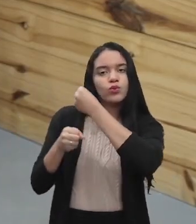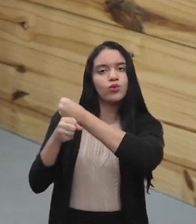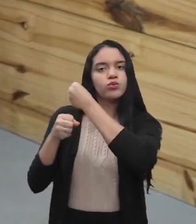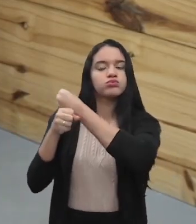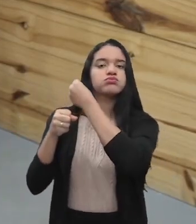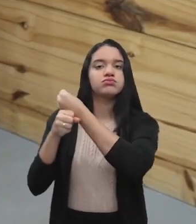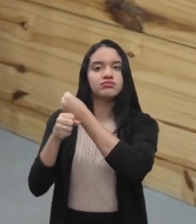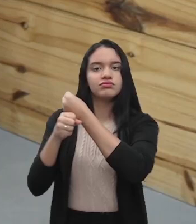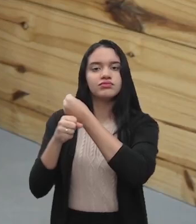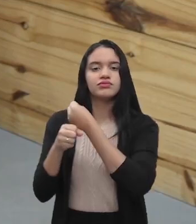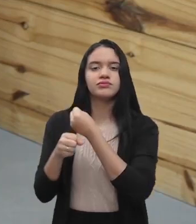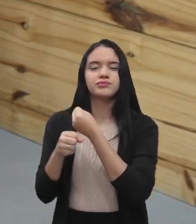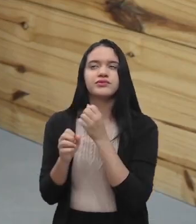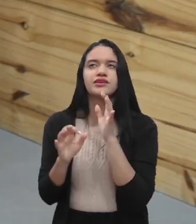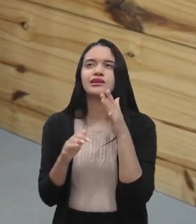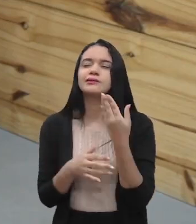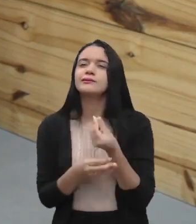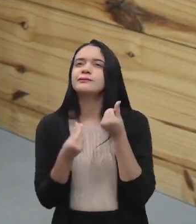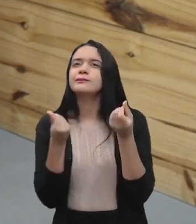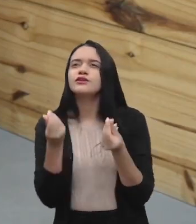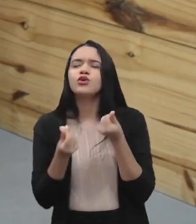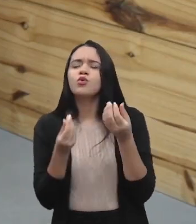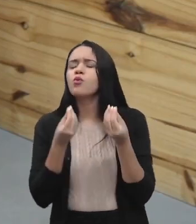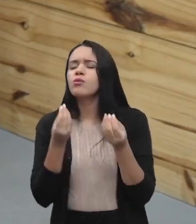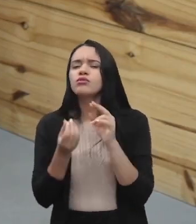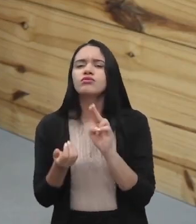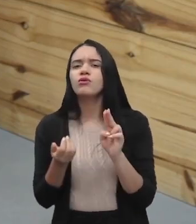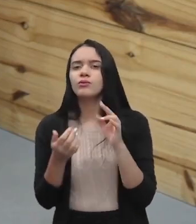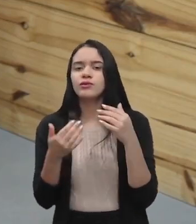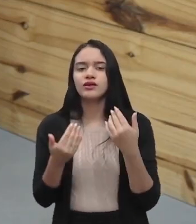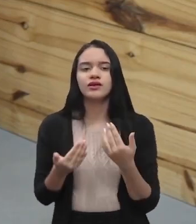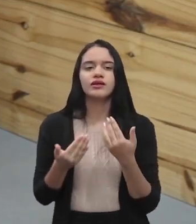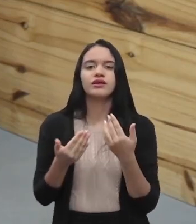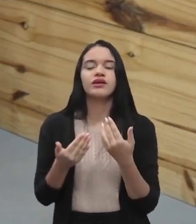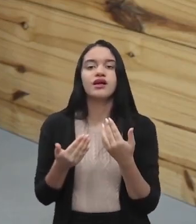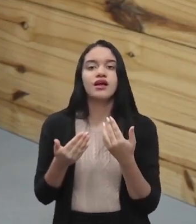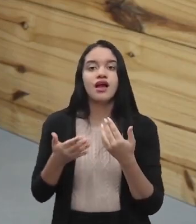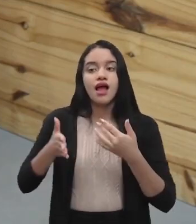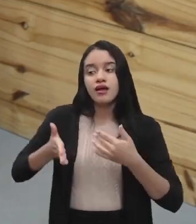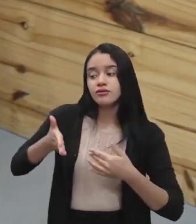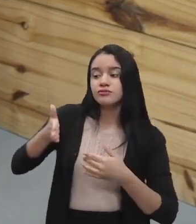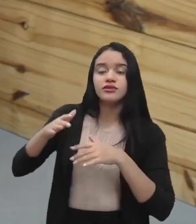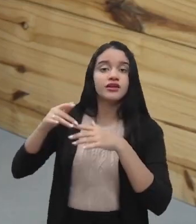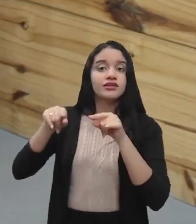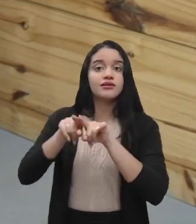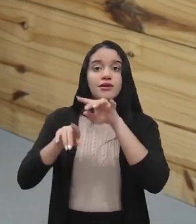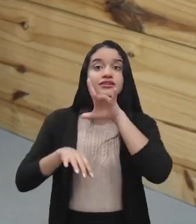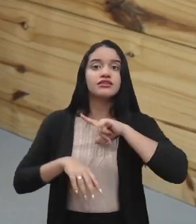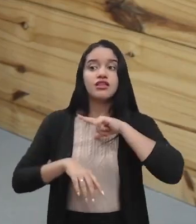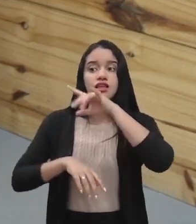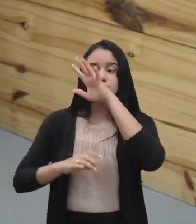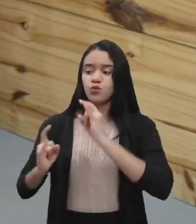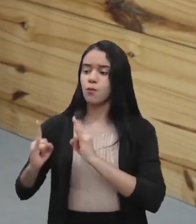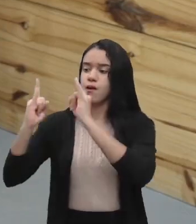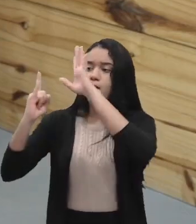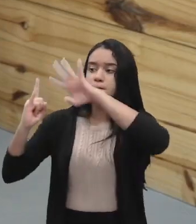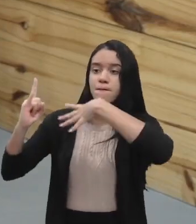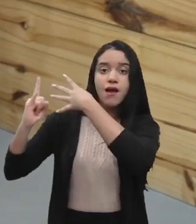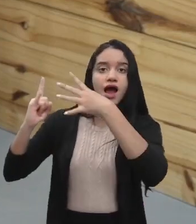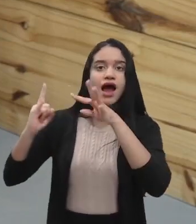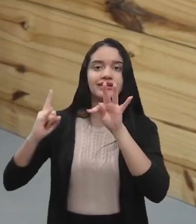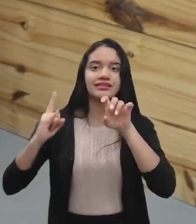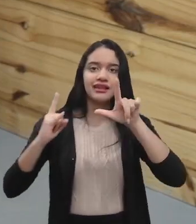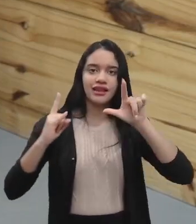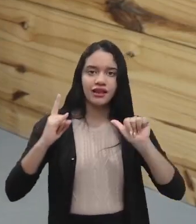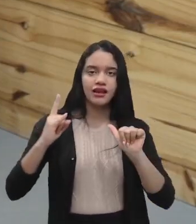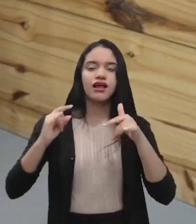como é o nome? Guarda-couco ou a tela? As telas, nos prédios já construídos, né,